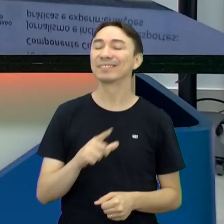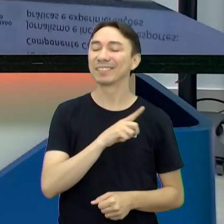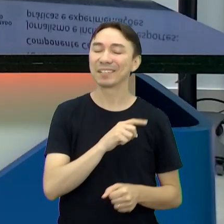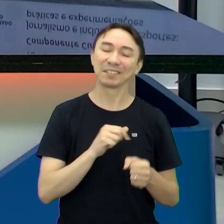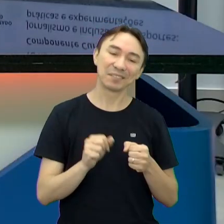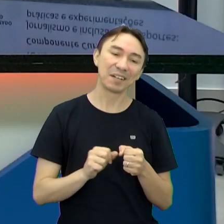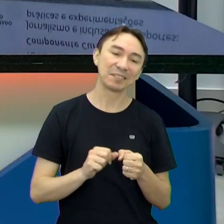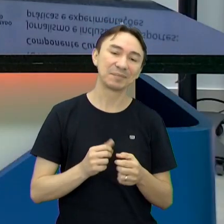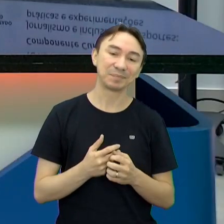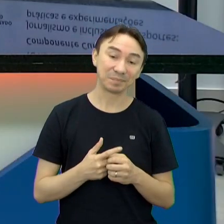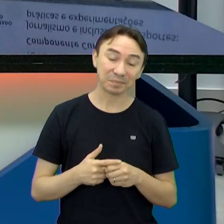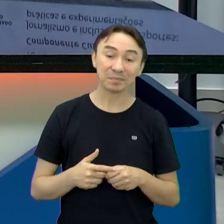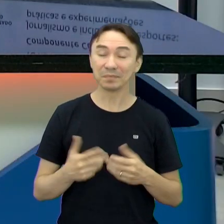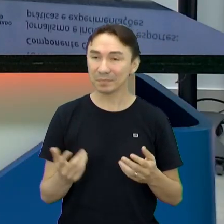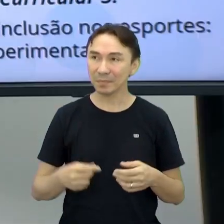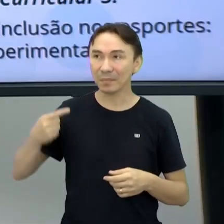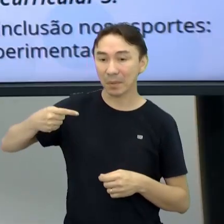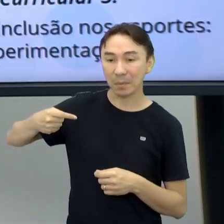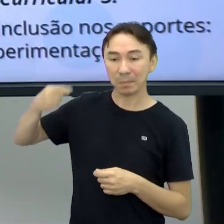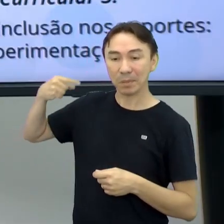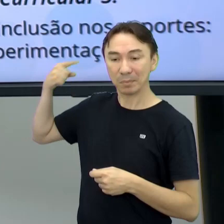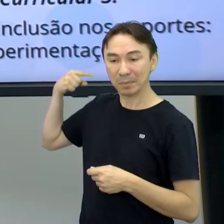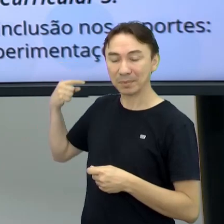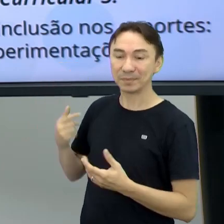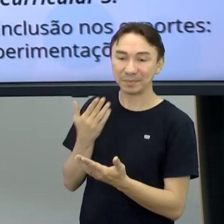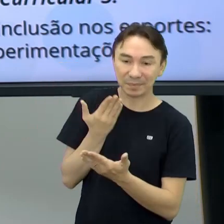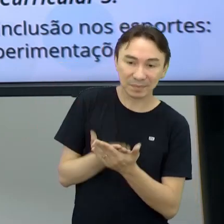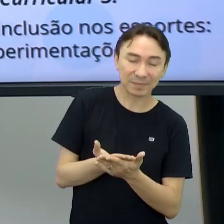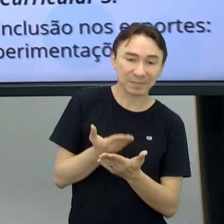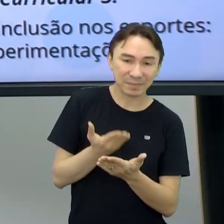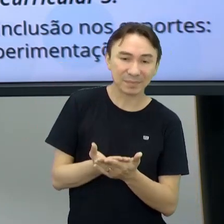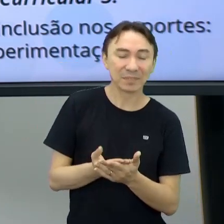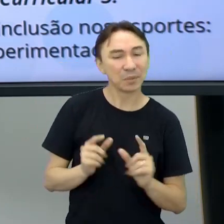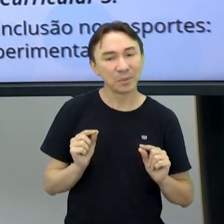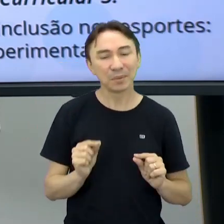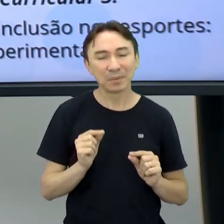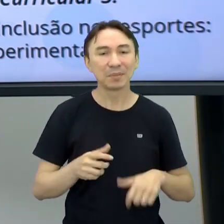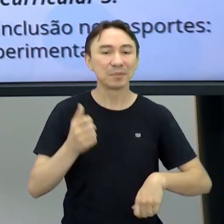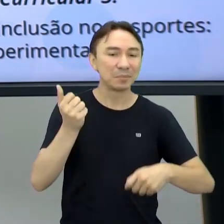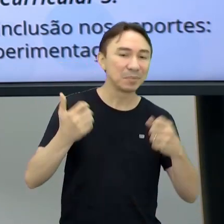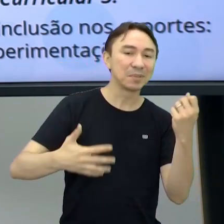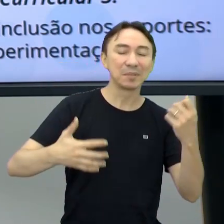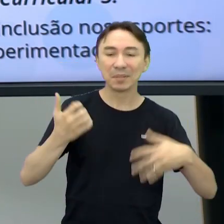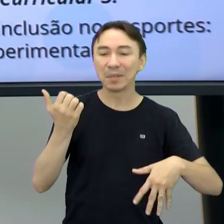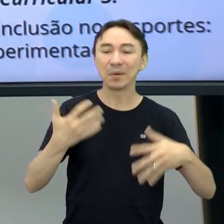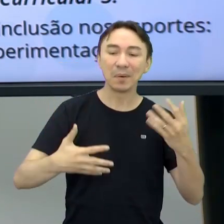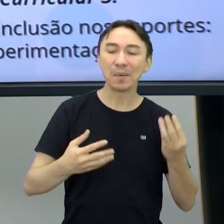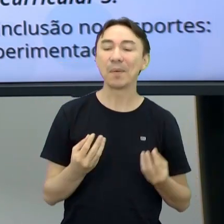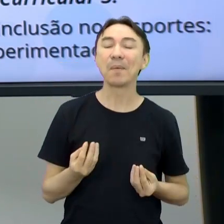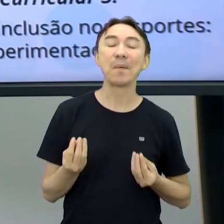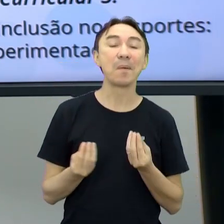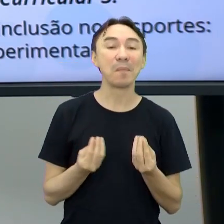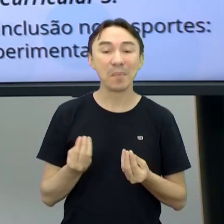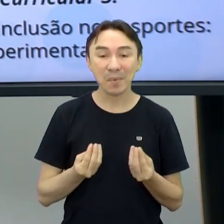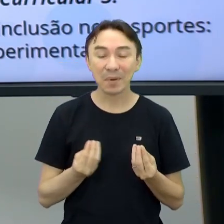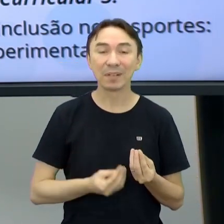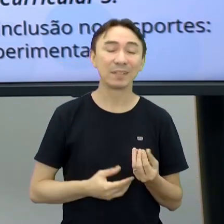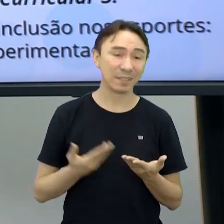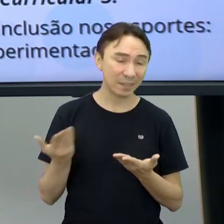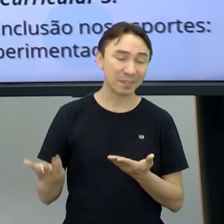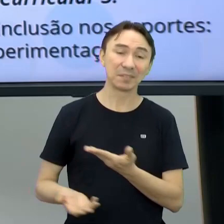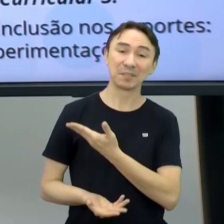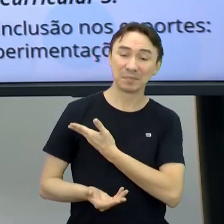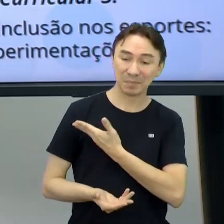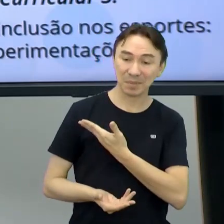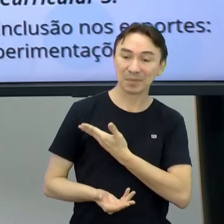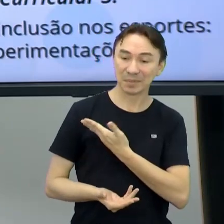contei nas aulas anteriores como foi a solicitação, né? Para os meus colegas aí de trabalho fazerem a crônica E